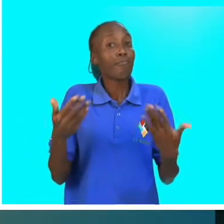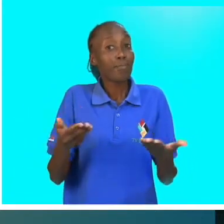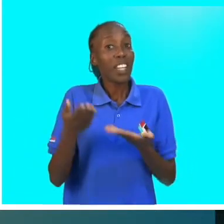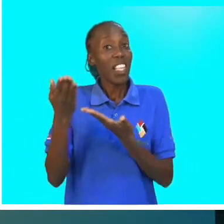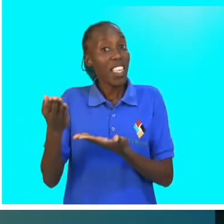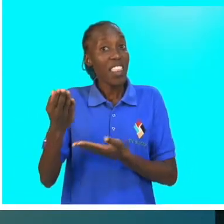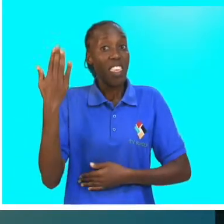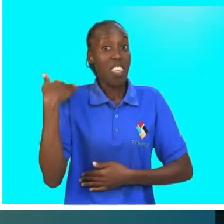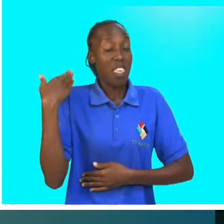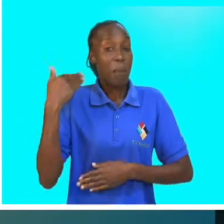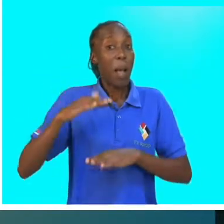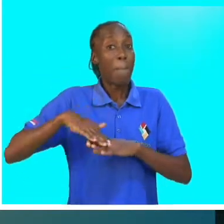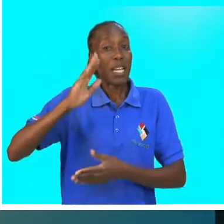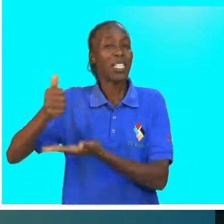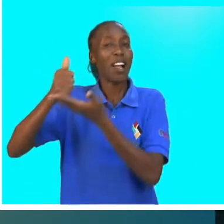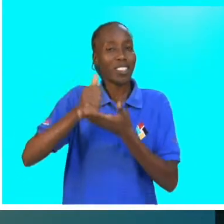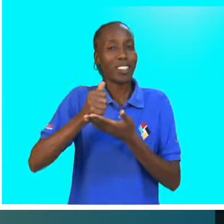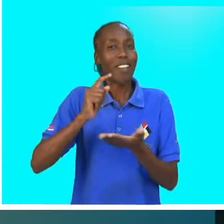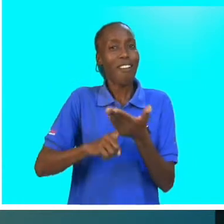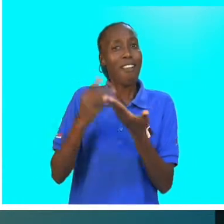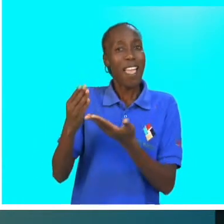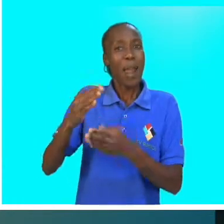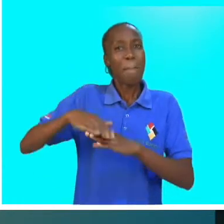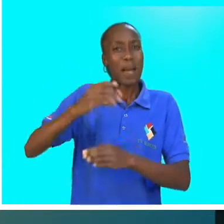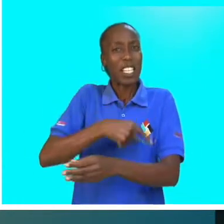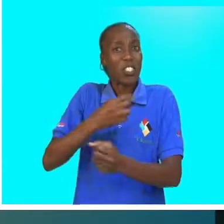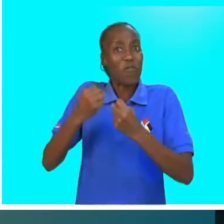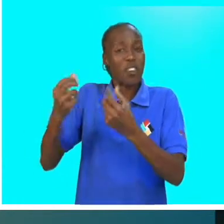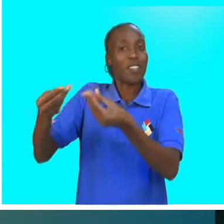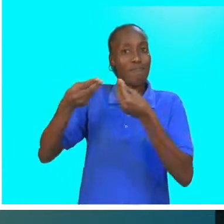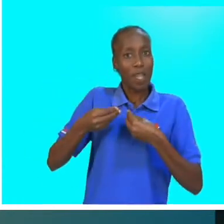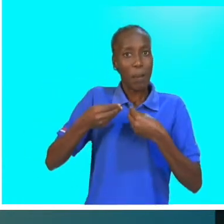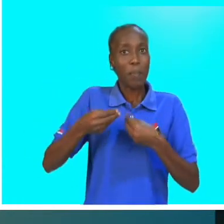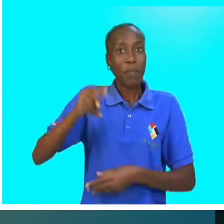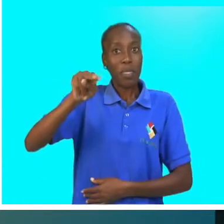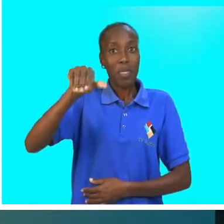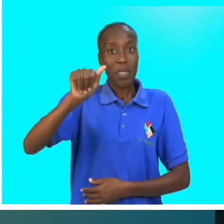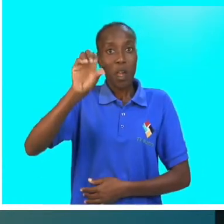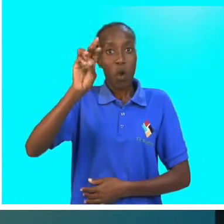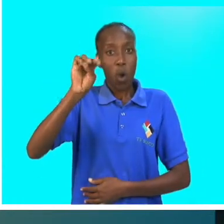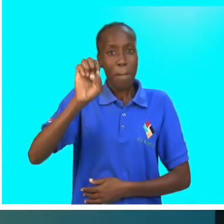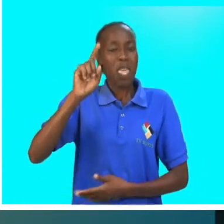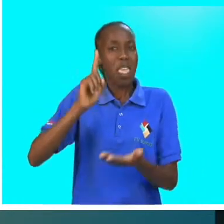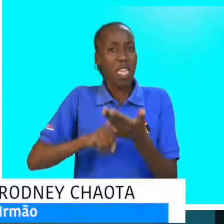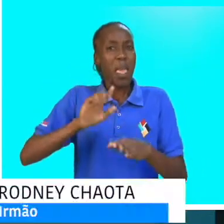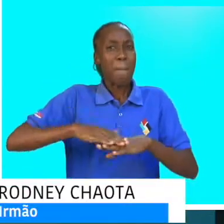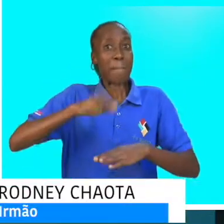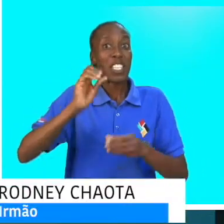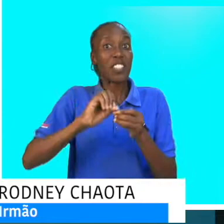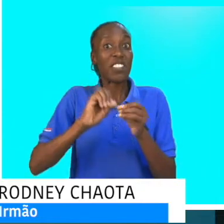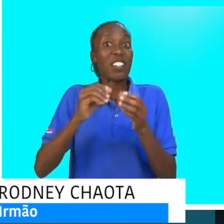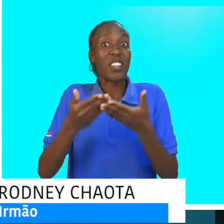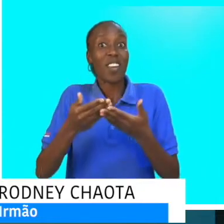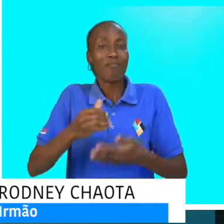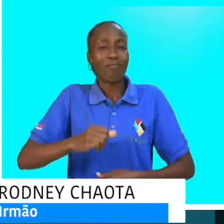Ele ajuda muito e é o pilar da minha força. Naume Shaota é uma inspiração. Ela